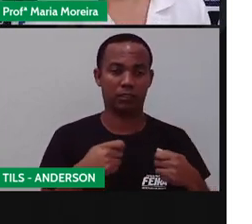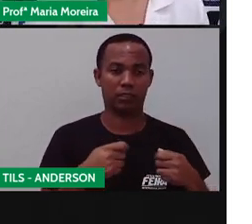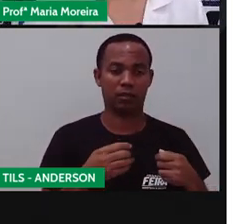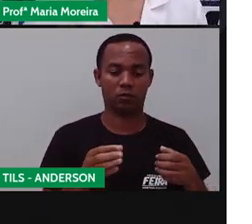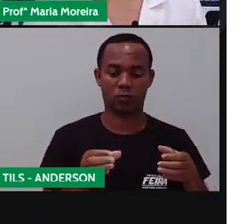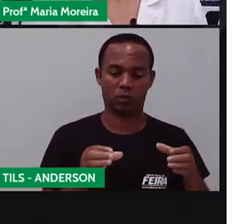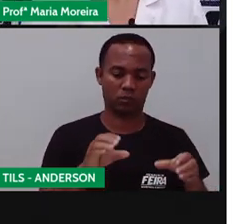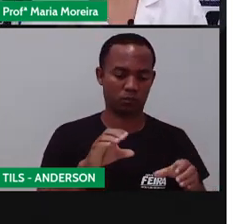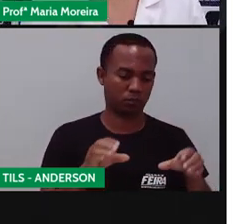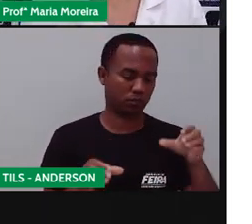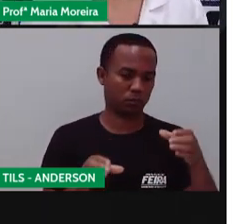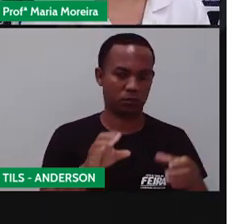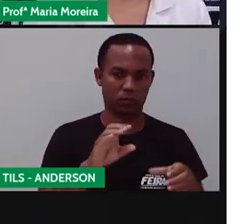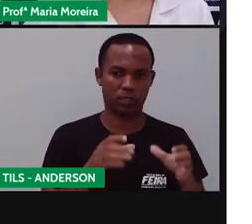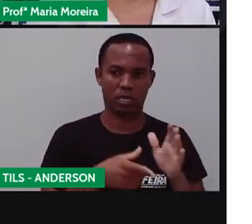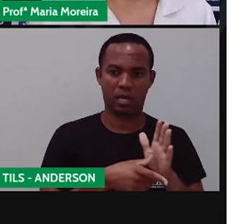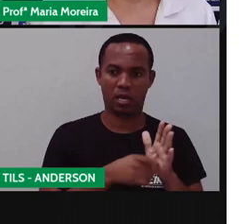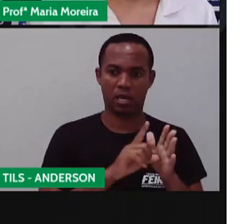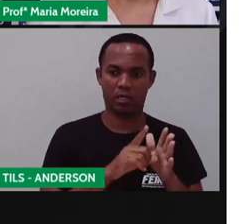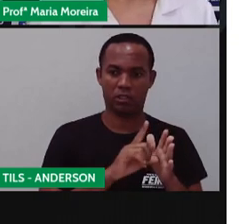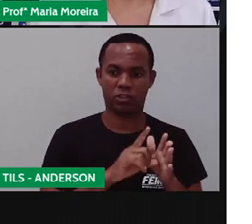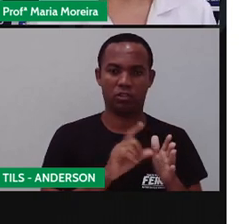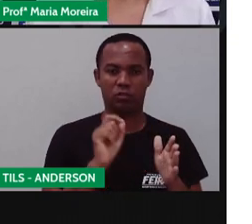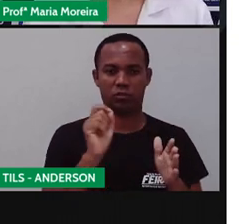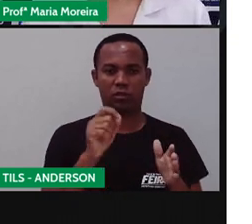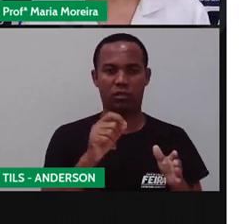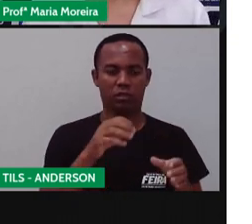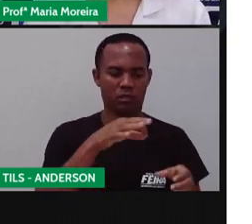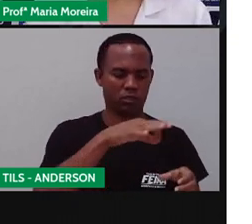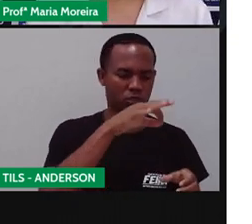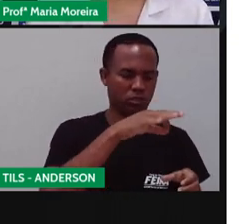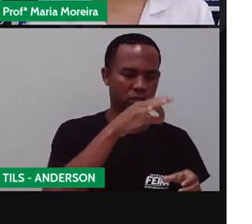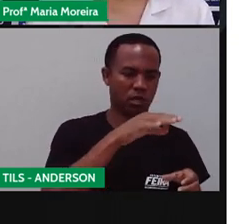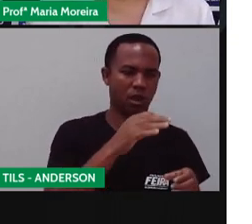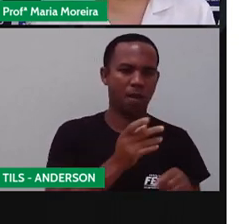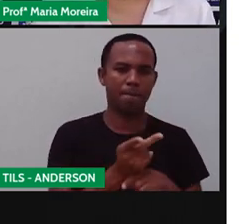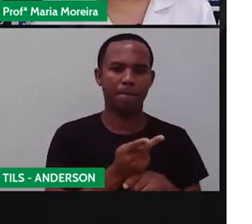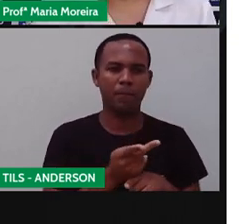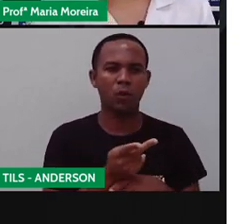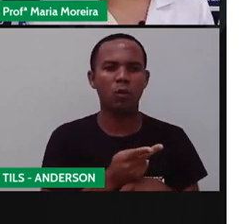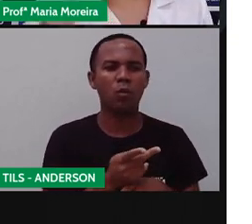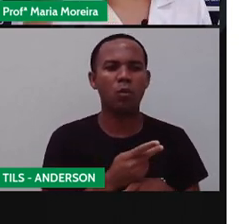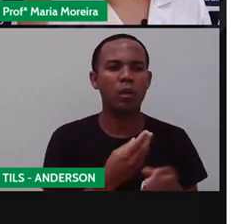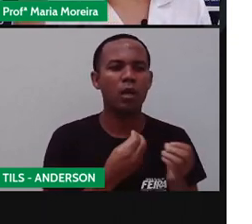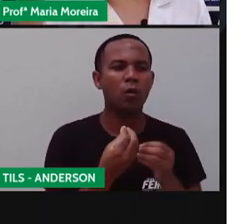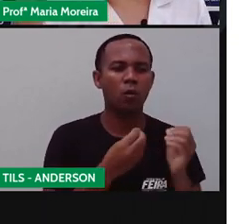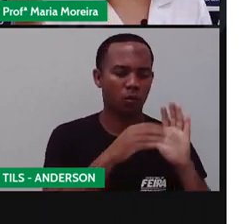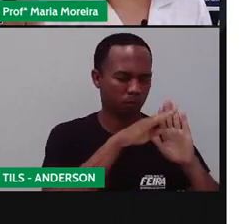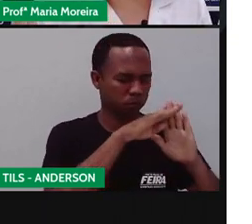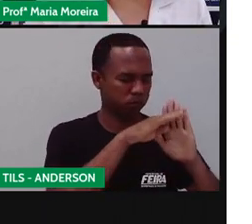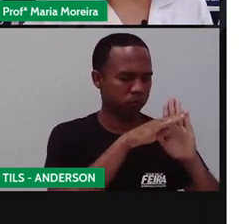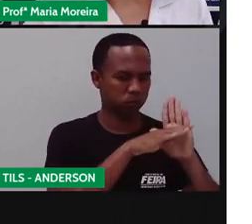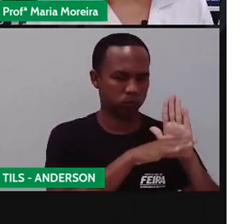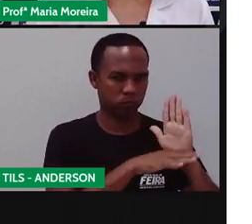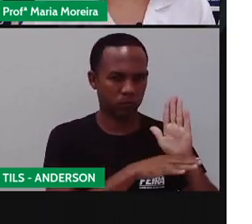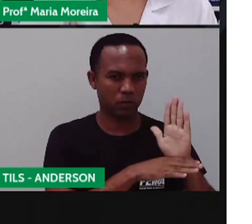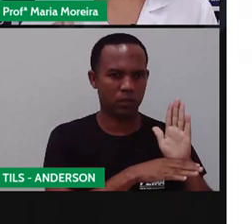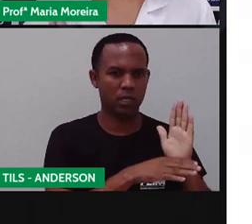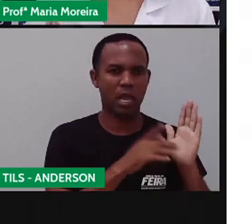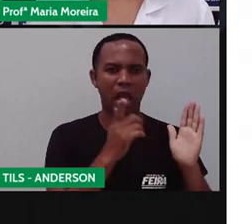Medidas. Antes de fazer o chá, procure saber qual a receita. Para um litro de água,